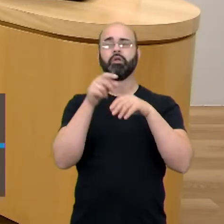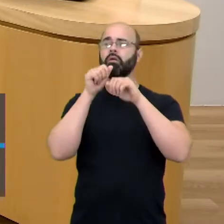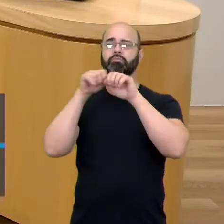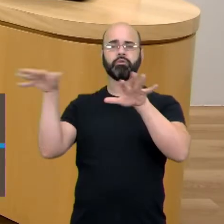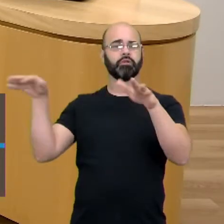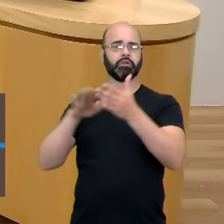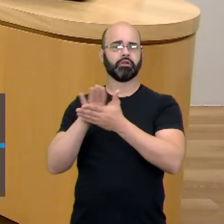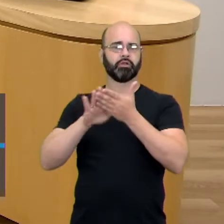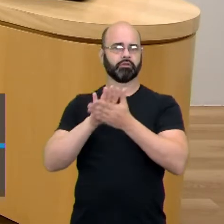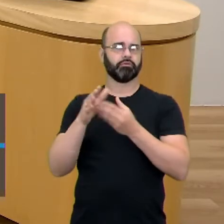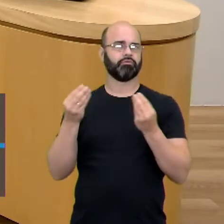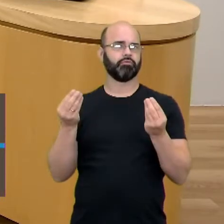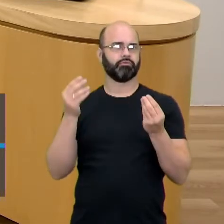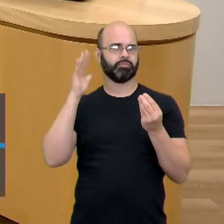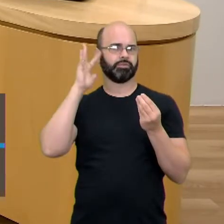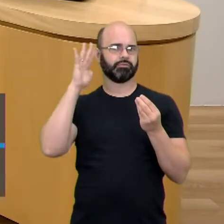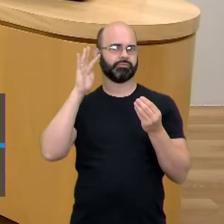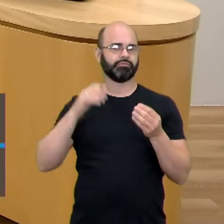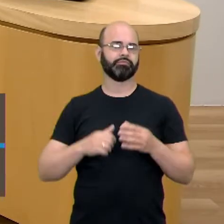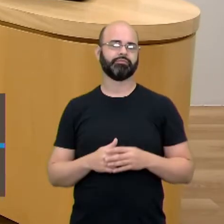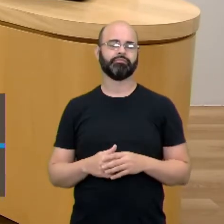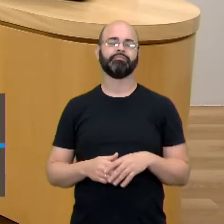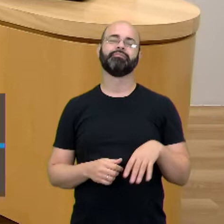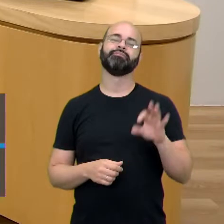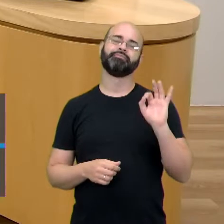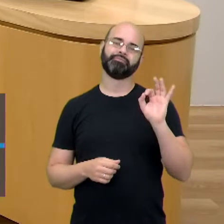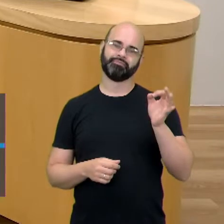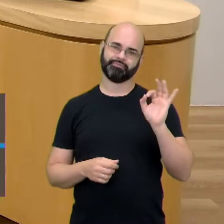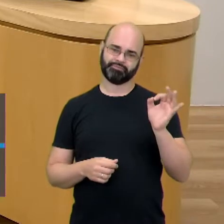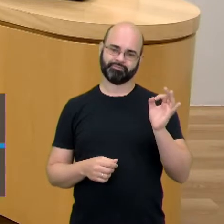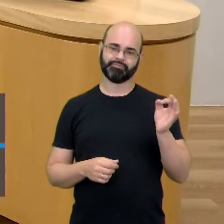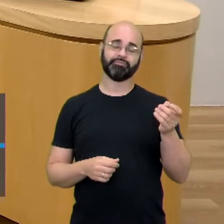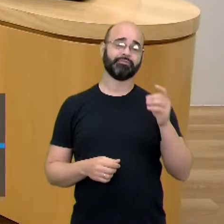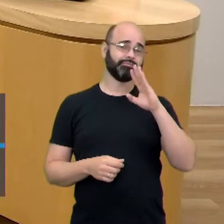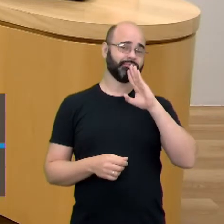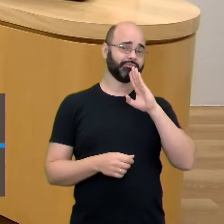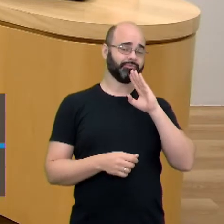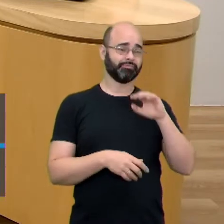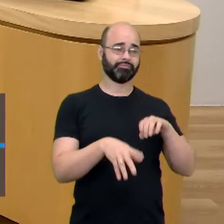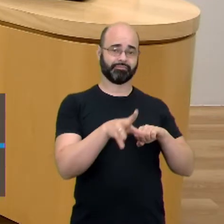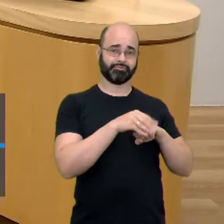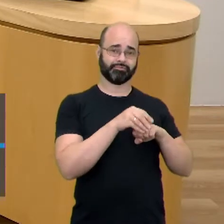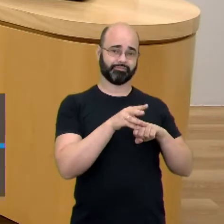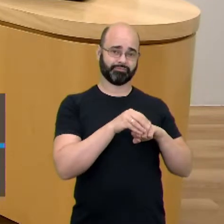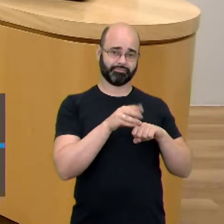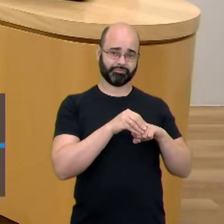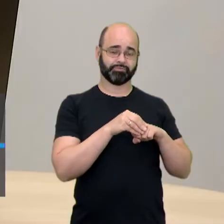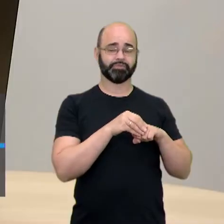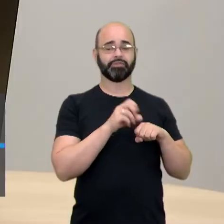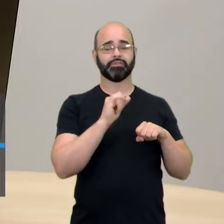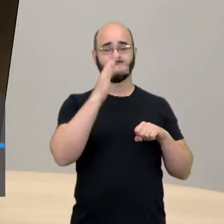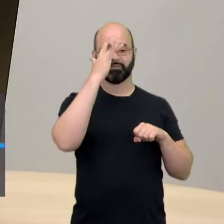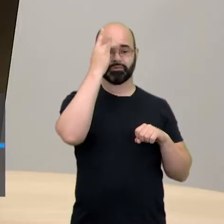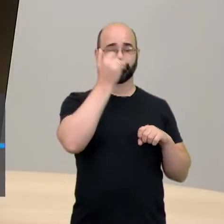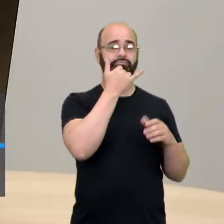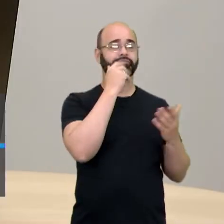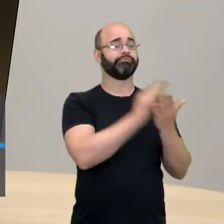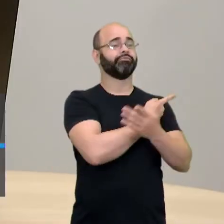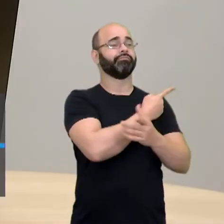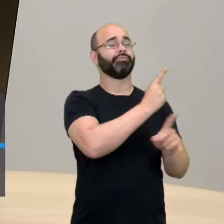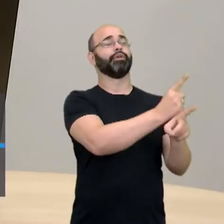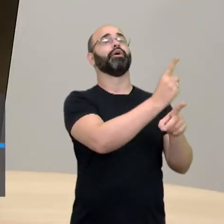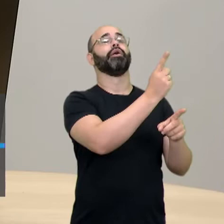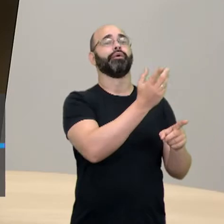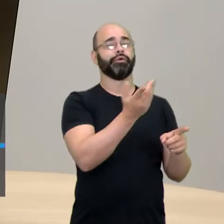fato. A gente só ia ter acesso a isso, a esse conhecimento extraordinário, se um dia alguém achasse por acaso, né?